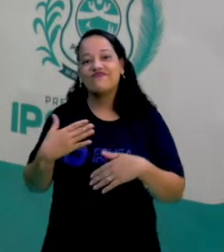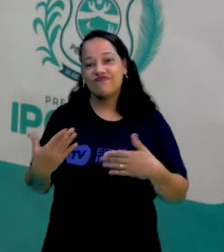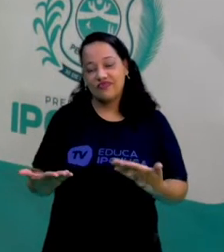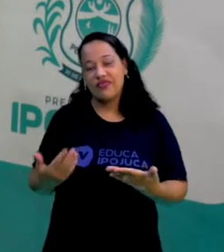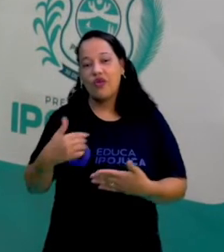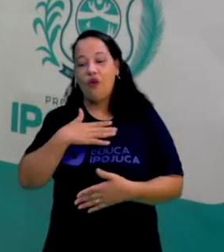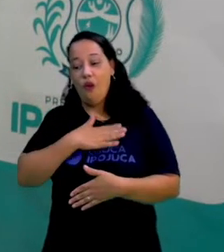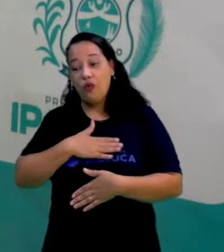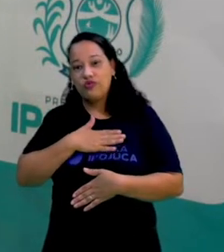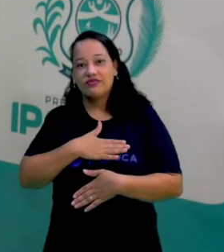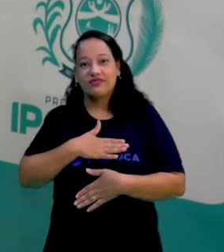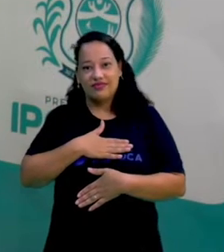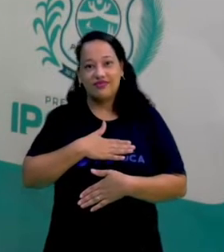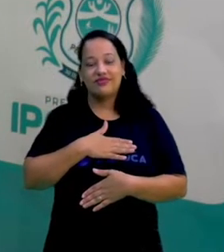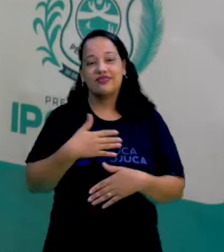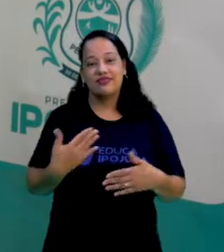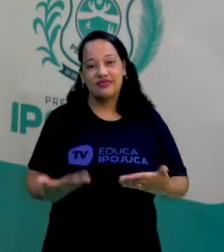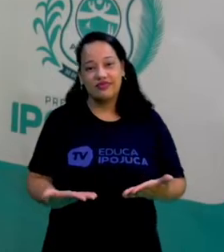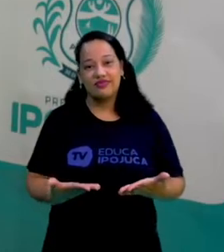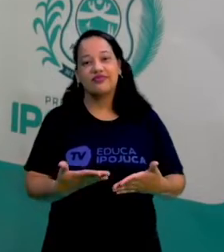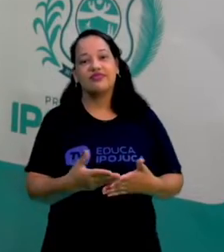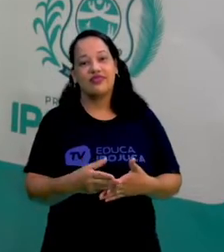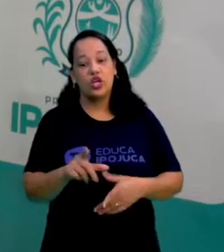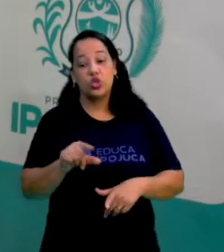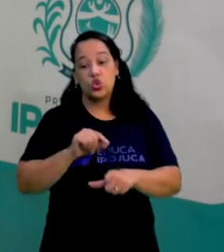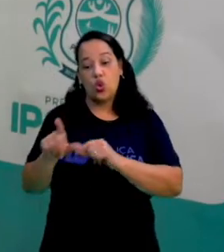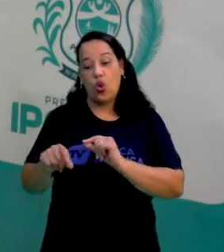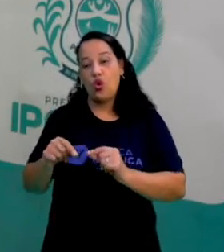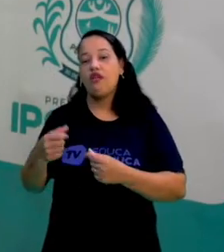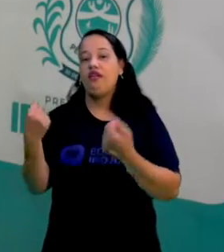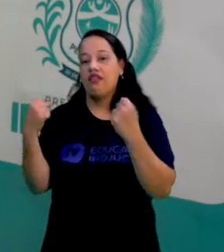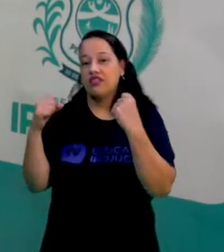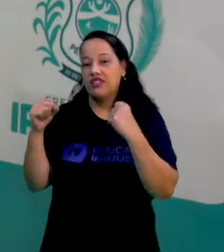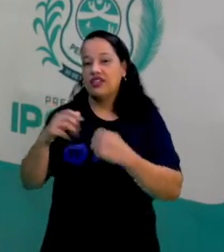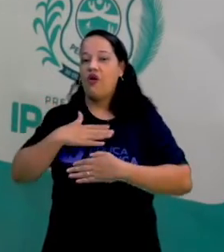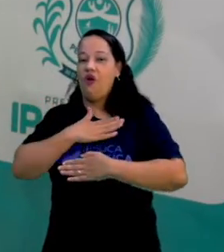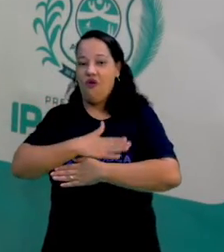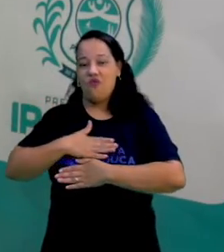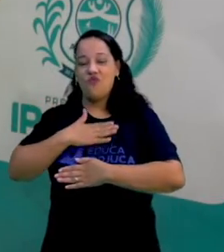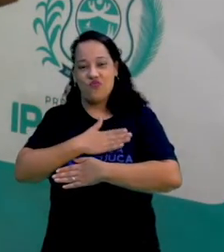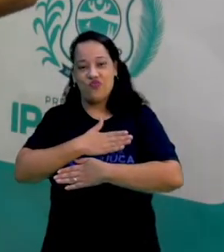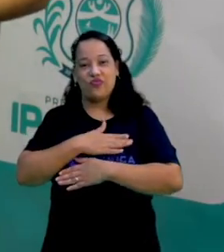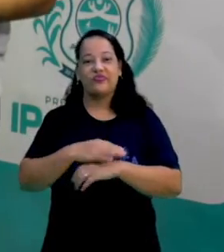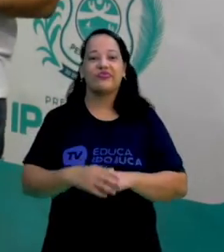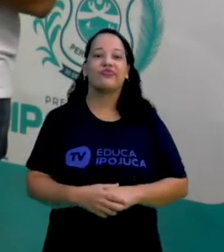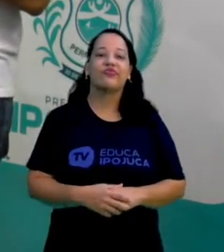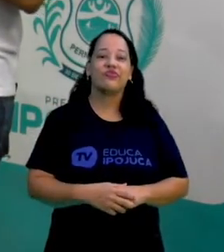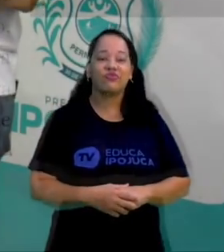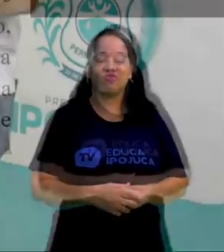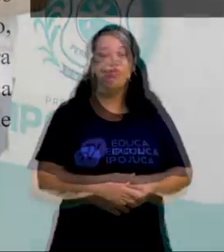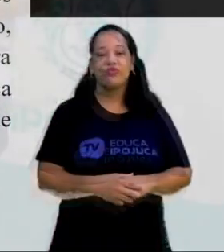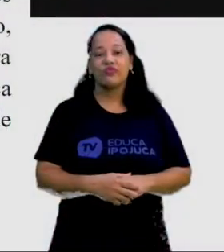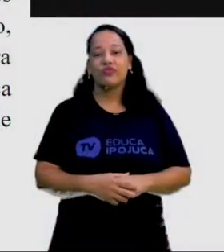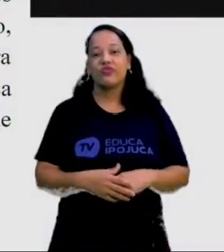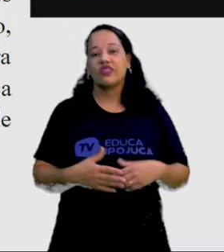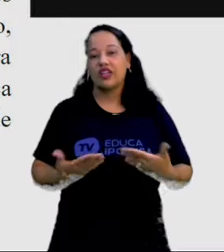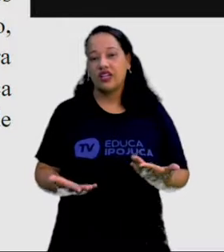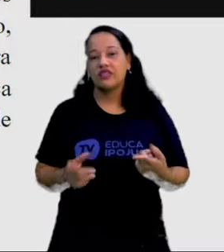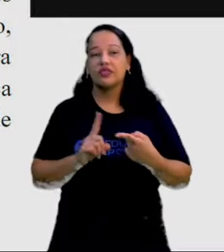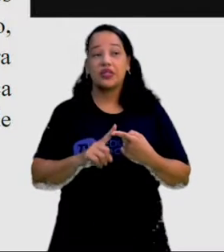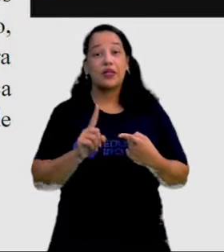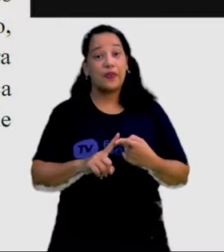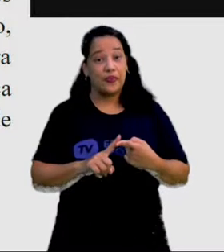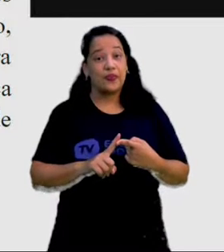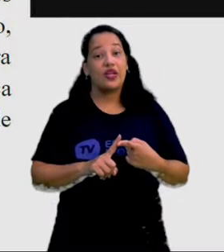fazer algo que a gente gosta, né? O exercício tem que ser sempre voltado praquilo que a gente gosta, tá? E isso